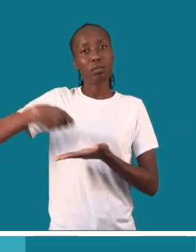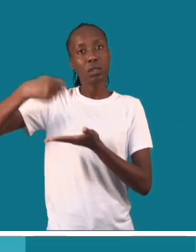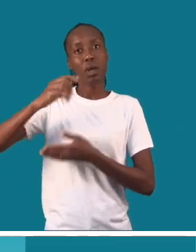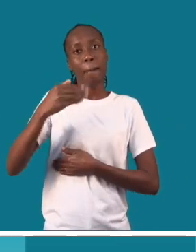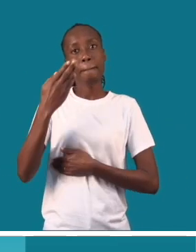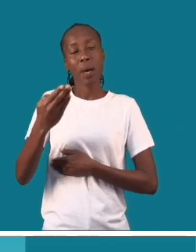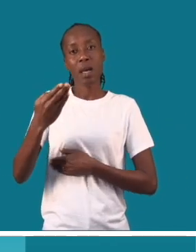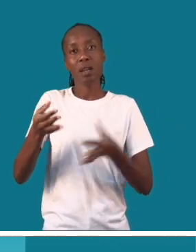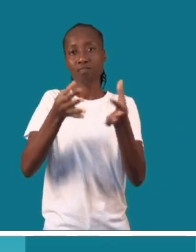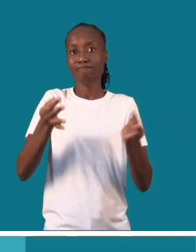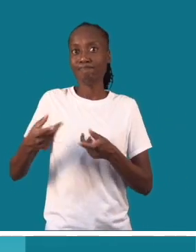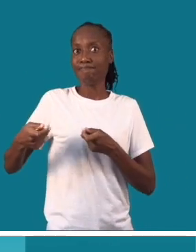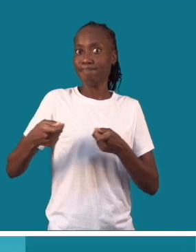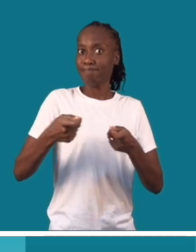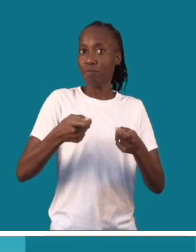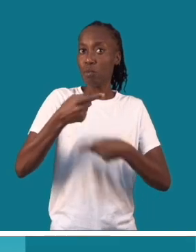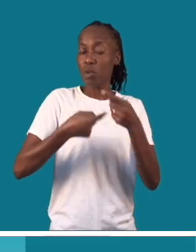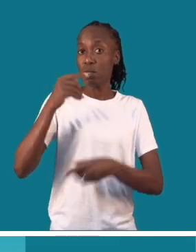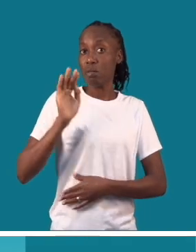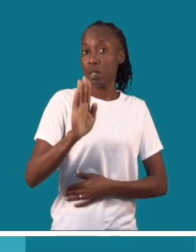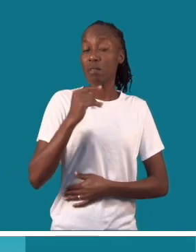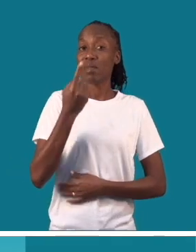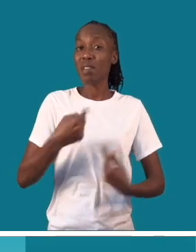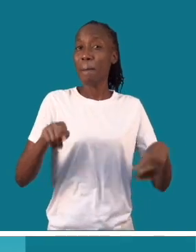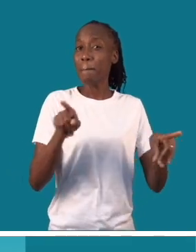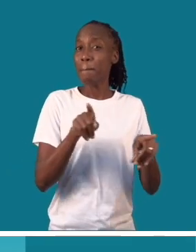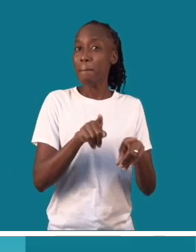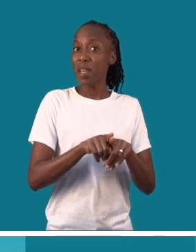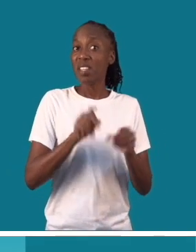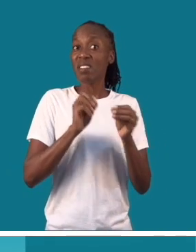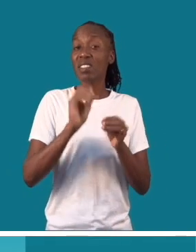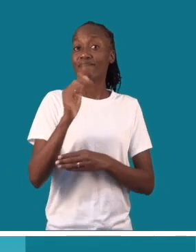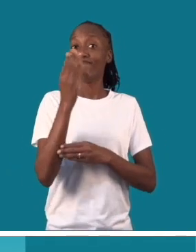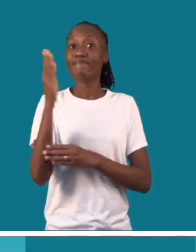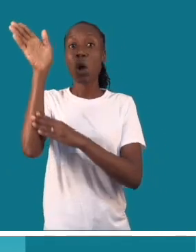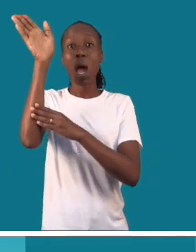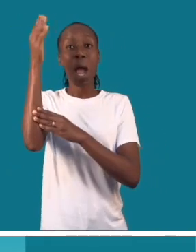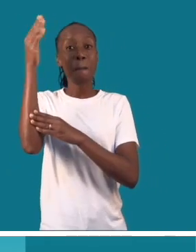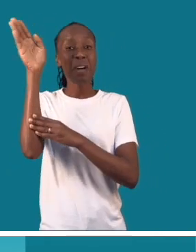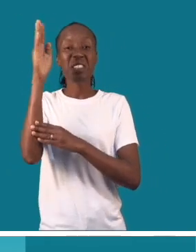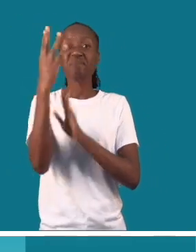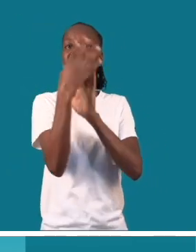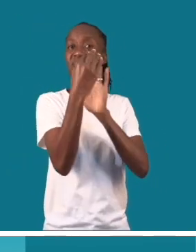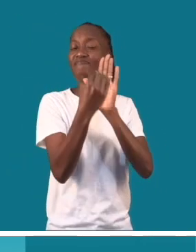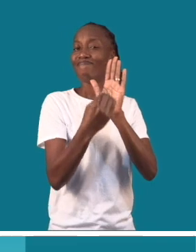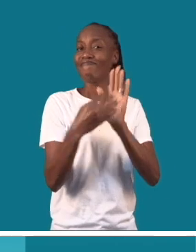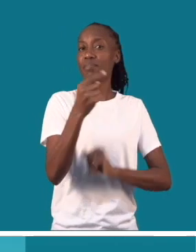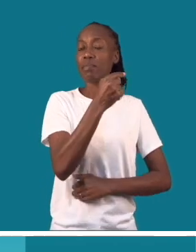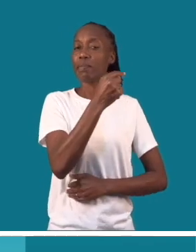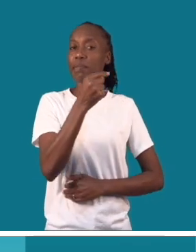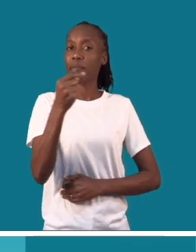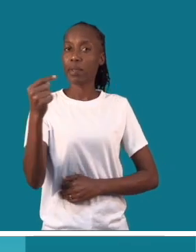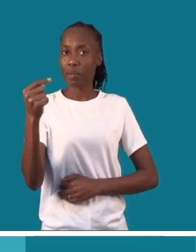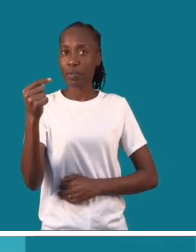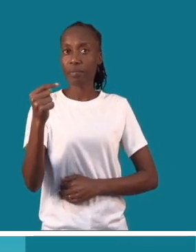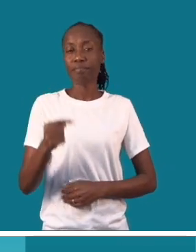tramitar seus processos. Eles dizem que mesmo com recurso à Embaixada, o resultado não tem sido